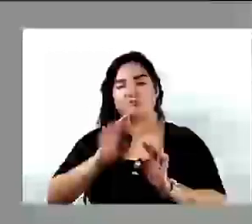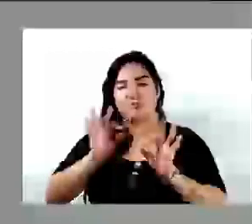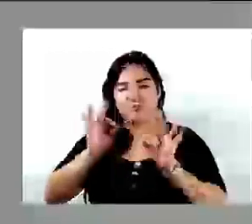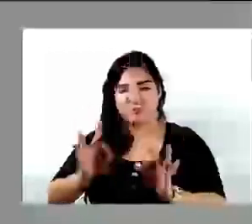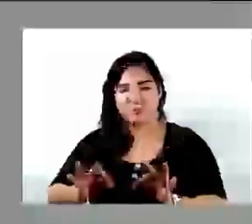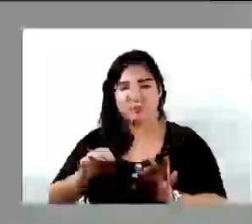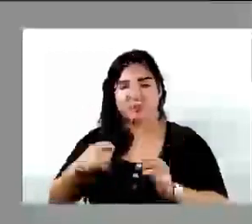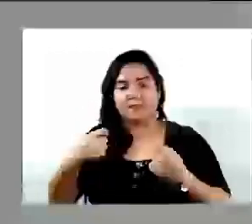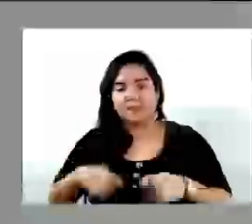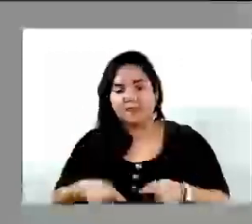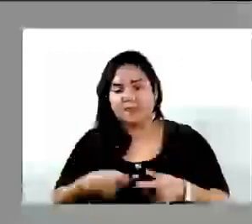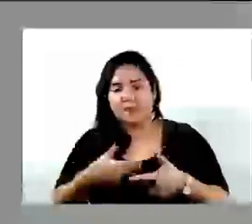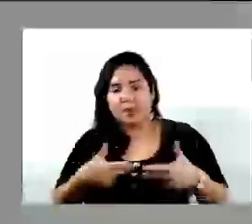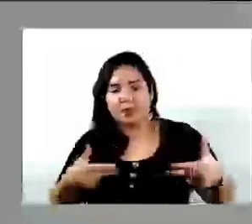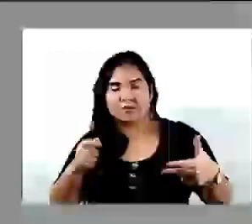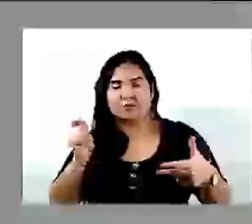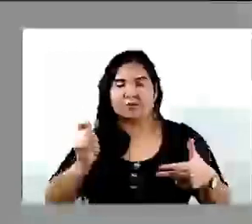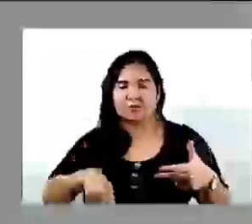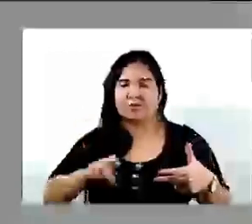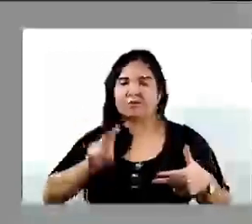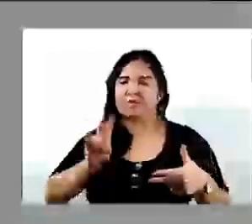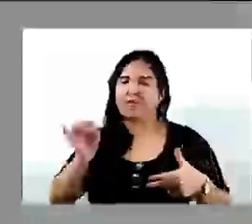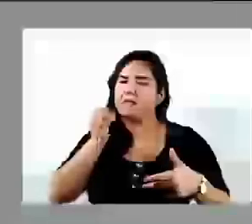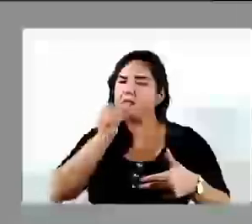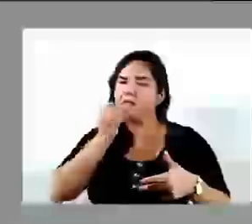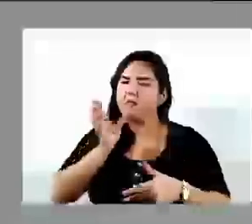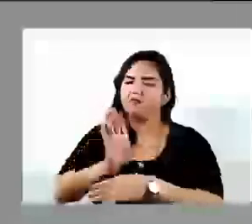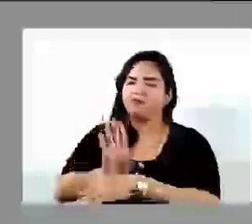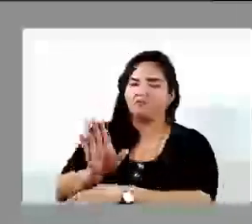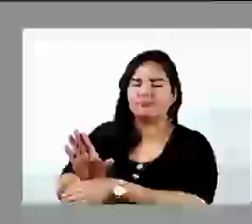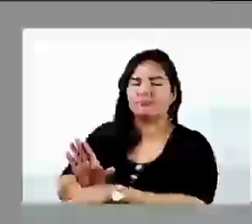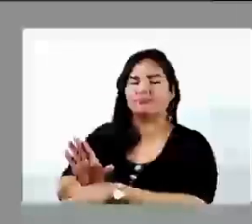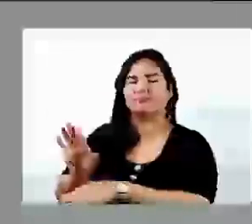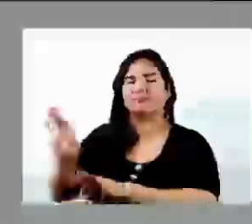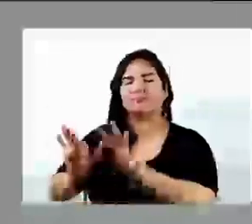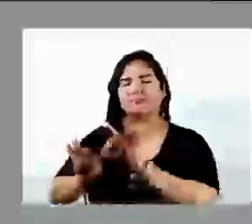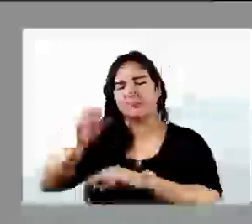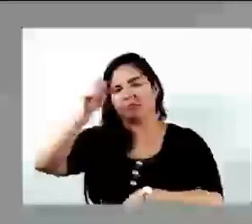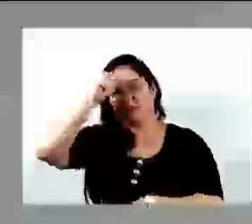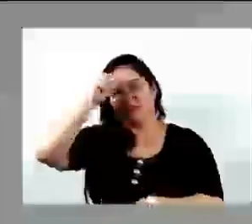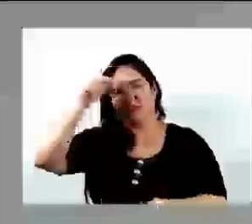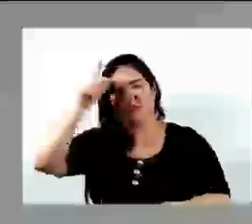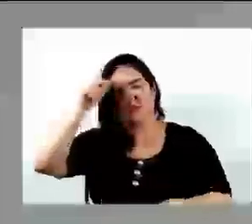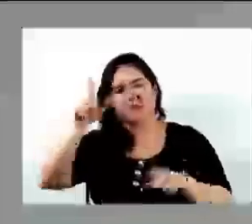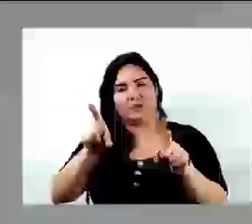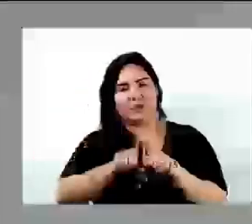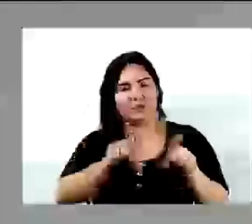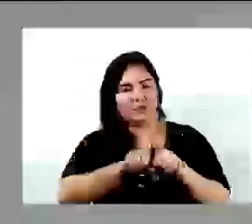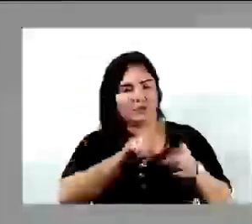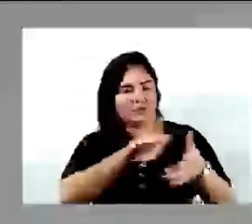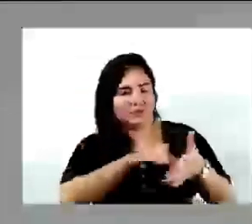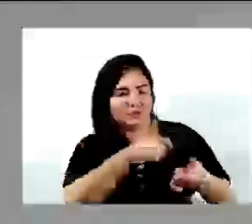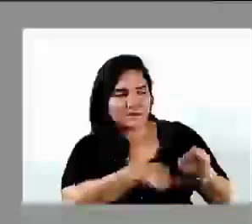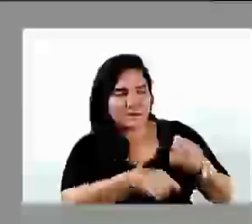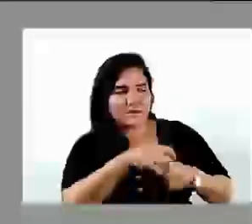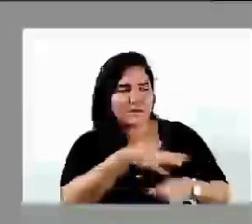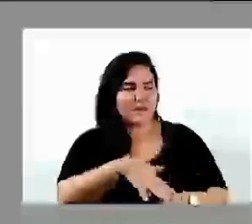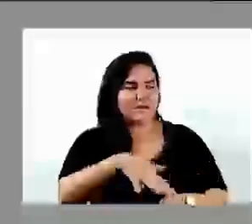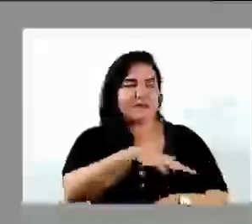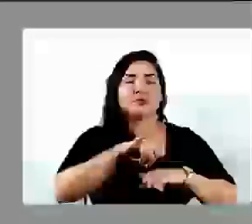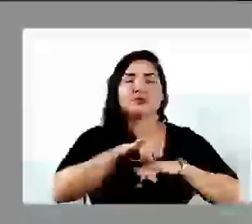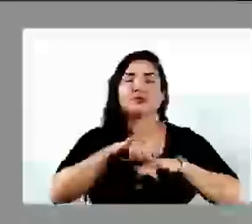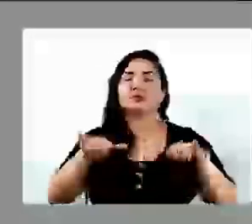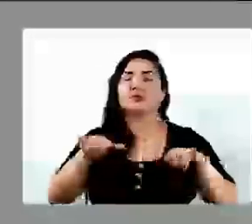a demanda e com a possibilidade, será muito bem atendida pelo prefeito Salmi, e por todo o seu secretariado, mas quero dizer para vocês que